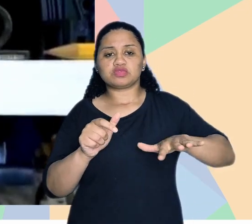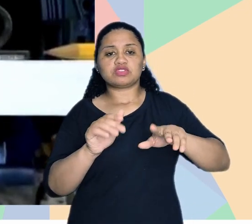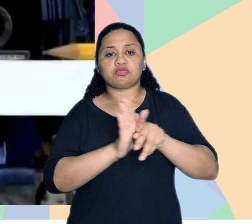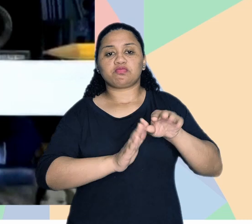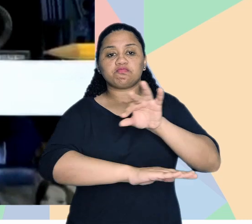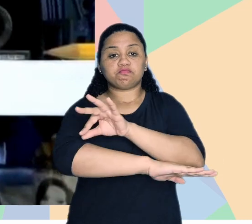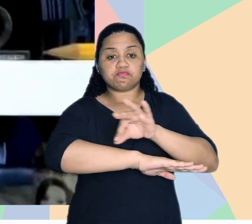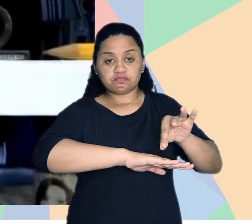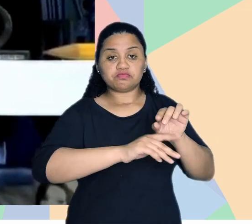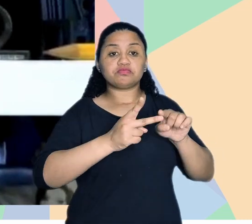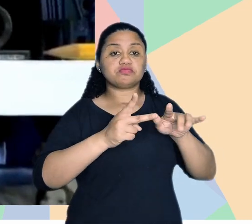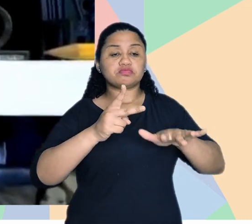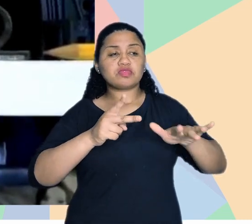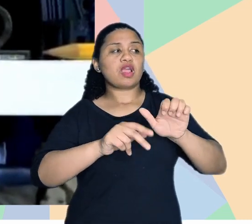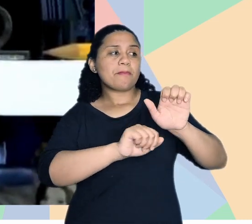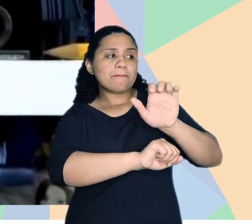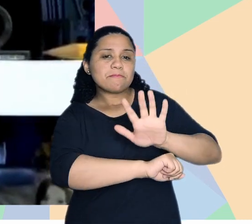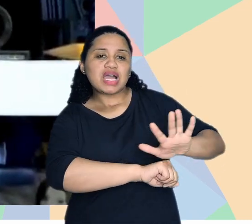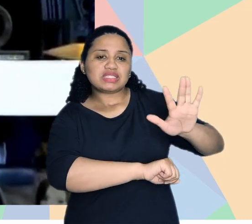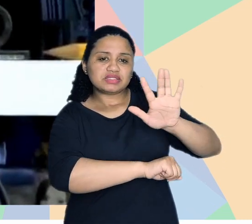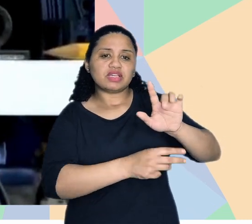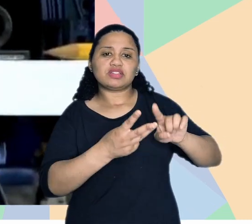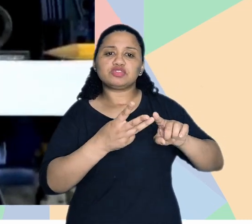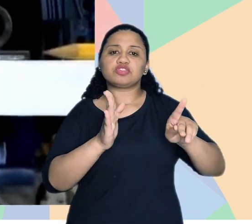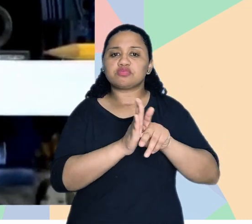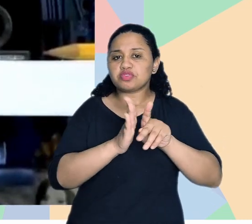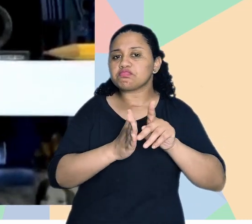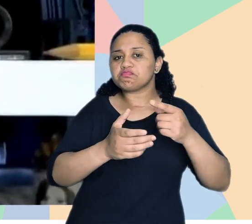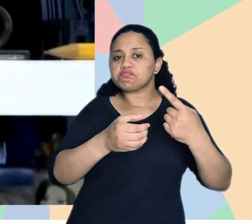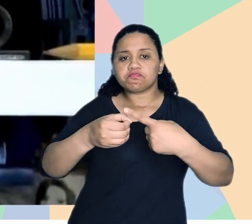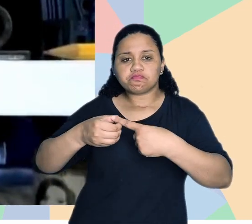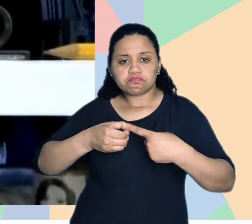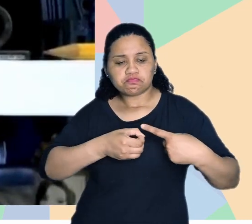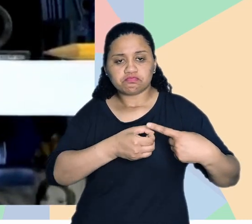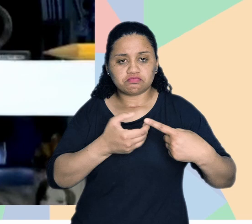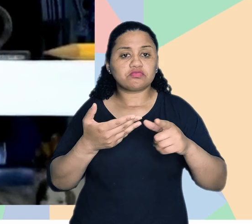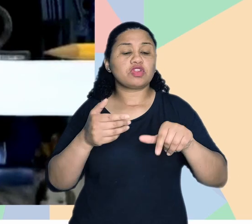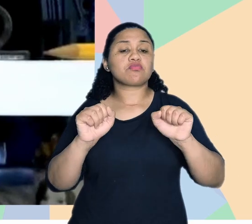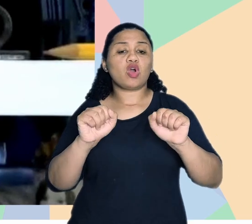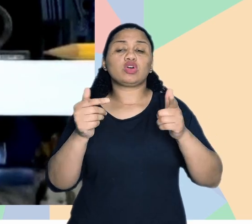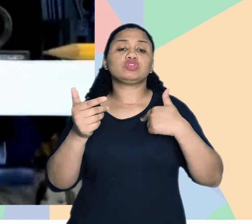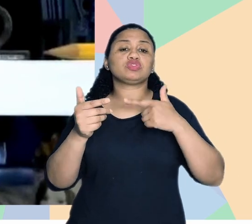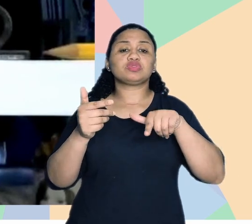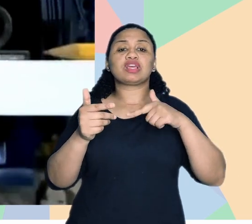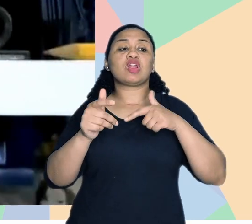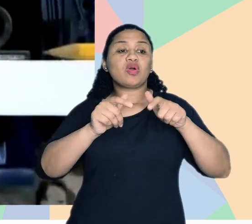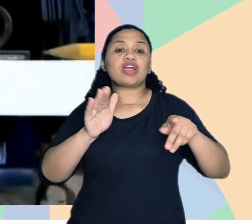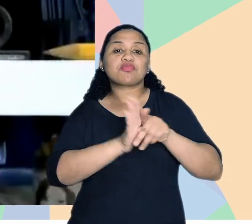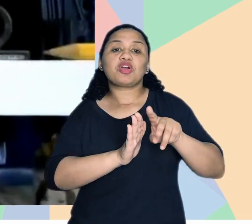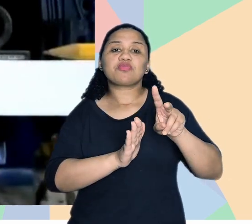ele pode ser um espaço também arquitetônico, pode ser um espaço paisagístico, pode ser um espaço urbanístico, né, ele pode